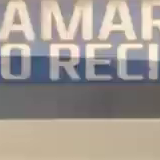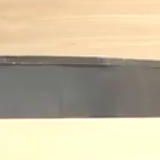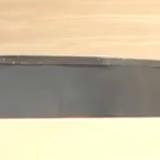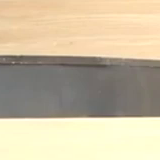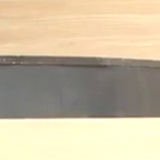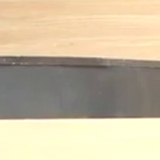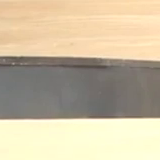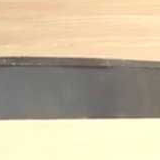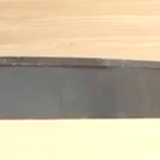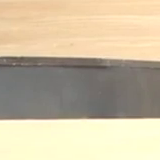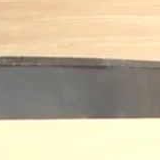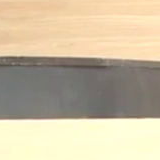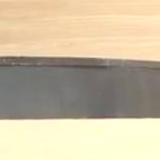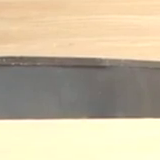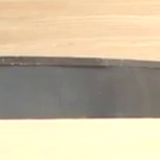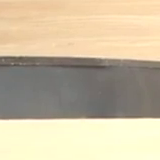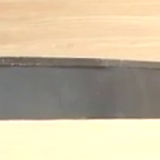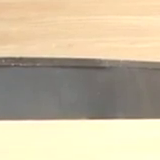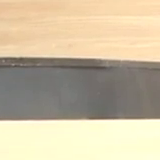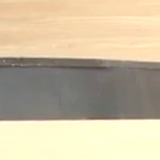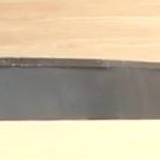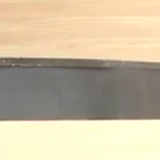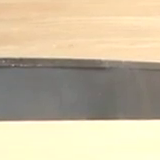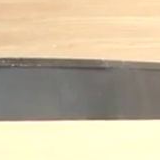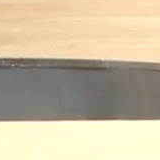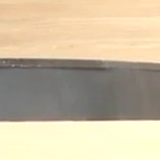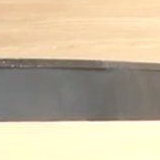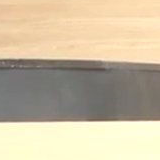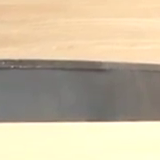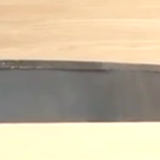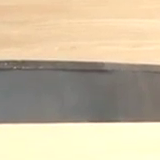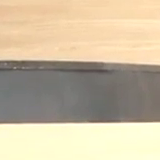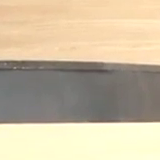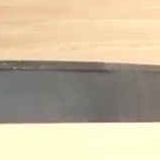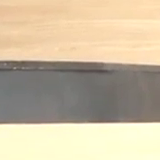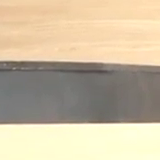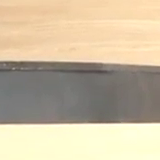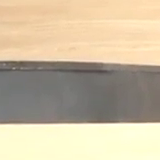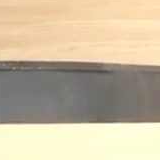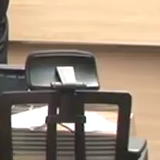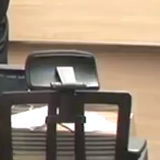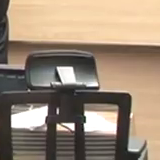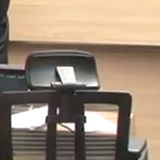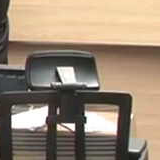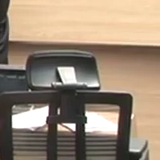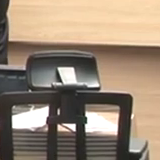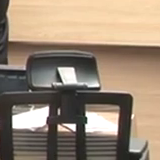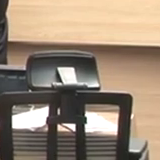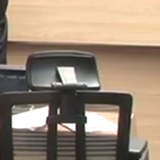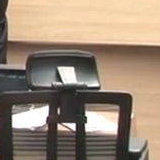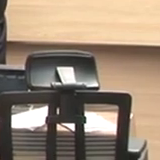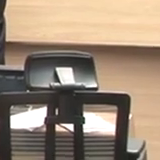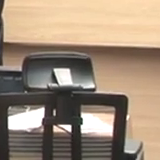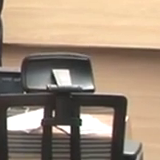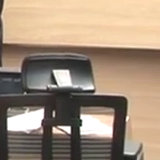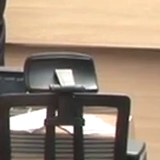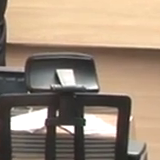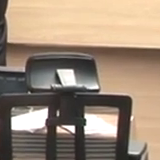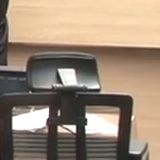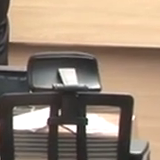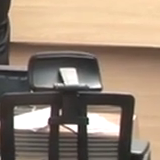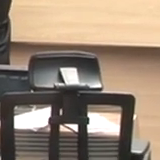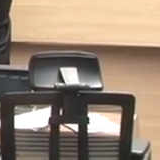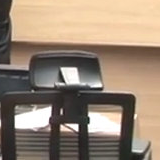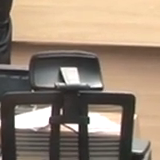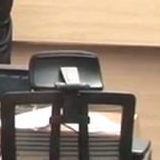A Câmara Municipal do Recife aprovou o requerimento de voto de aplausos ao Diário de Pernambuco pela